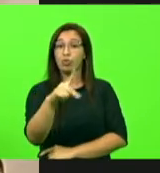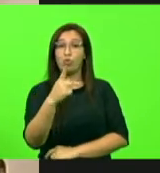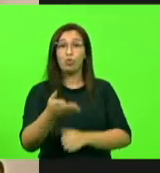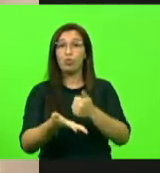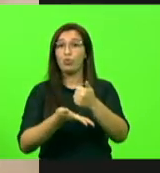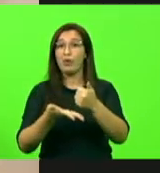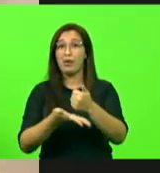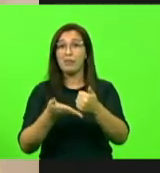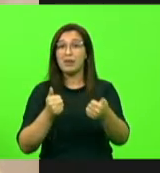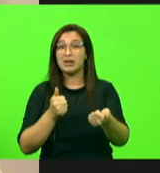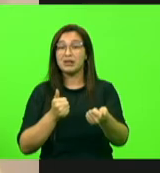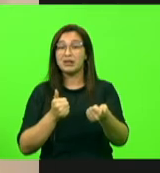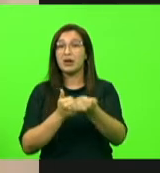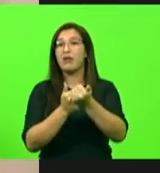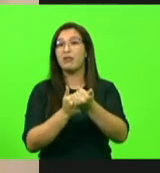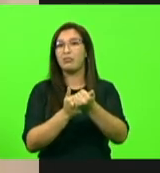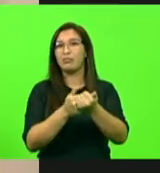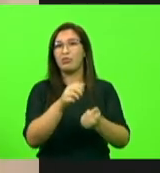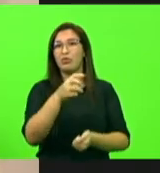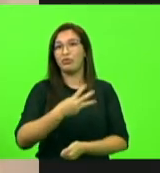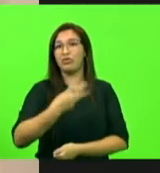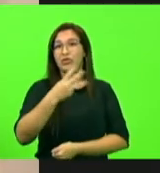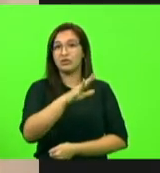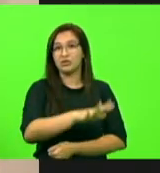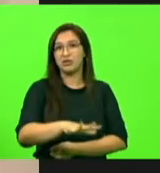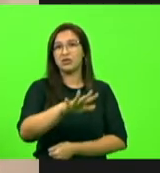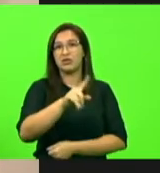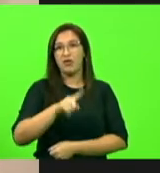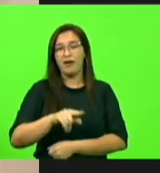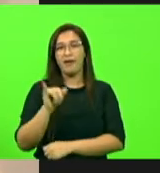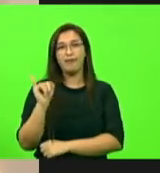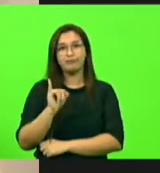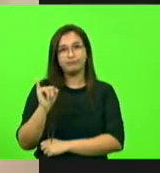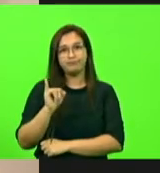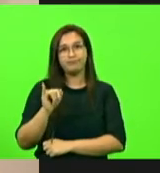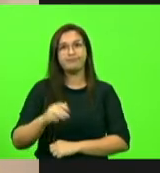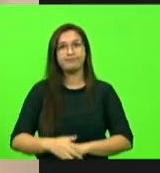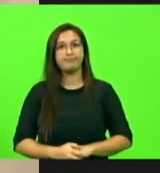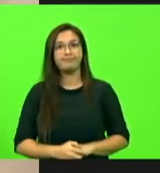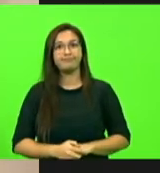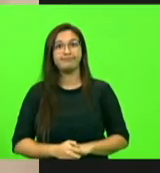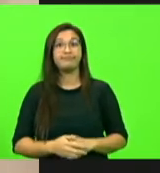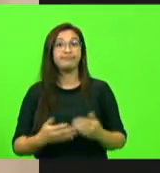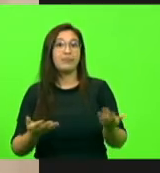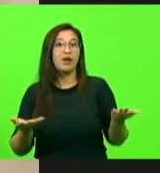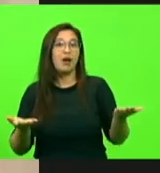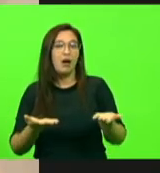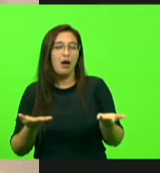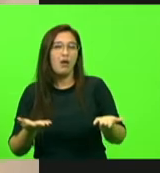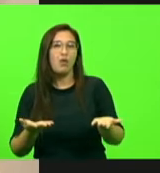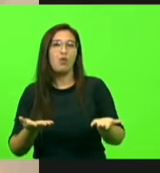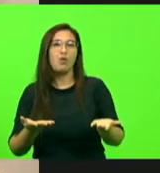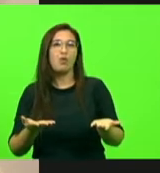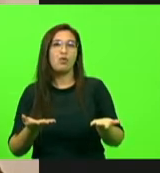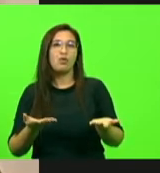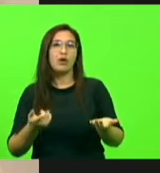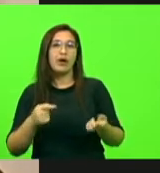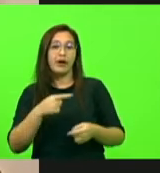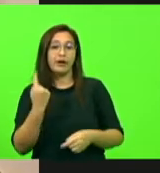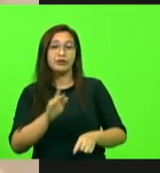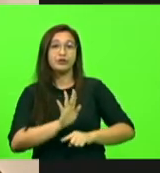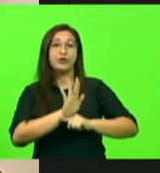lá na região da terceira região, que é a região de Itajaí. Agora, devido ao fato de nós estarmos bancando